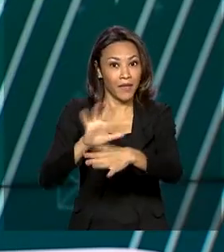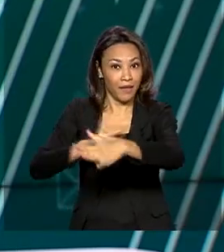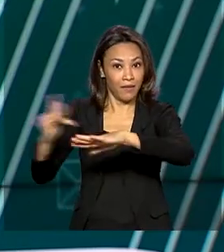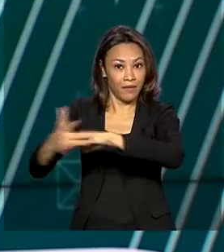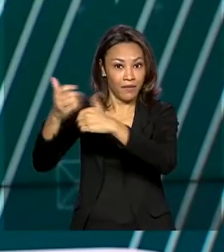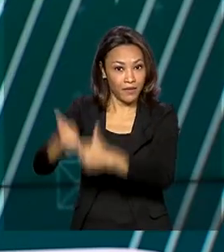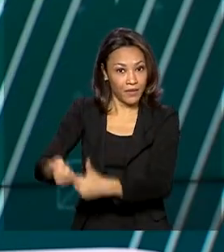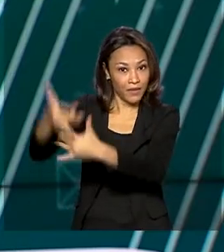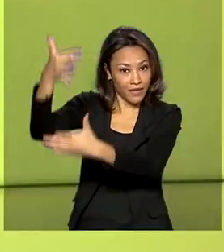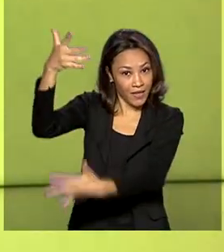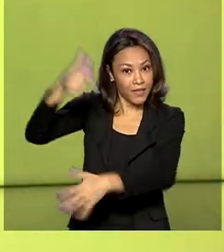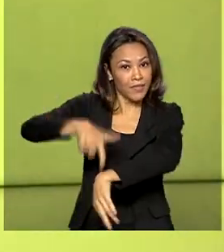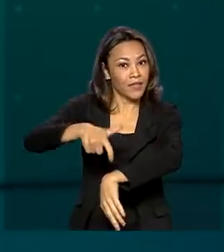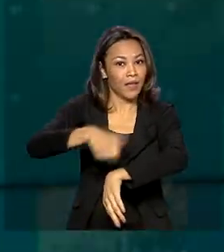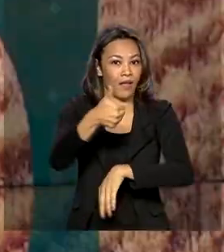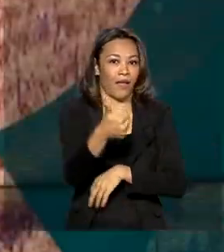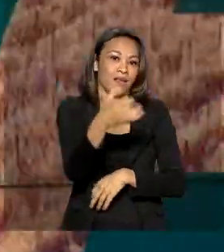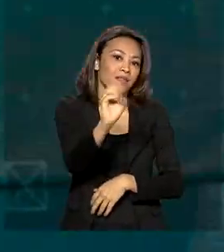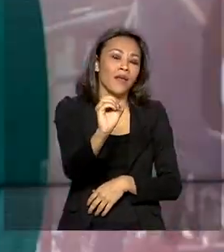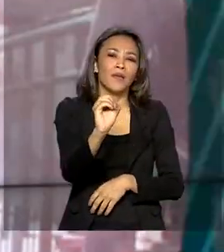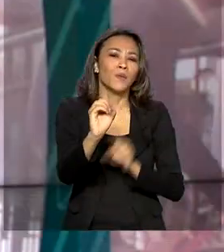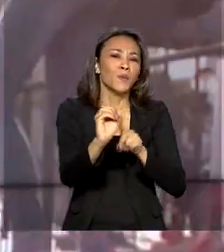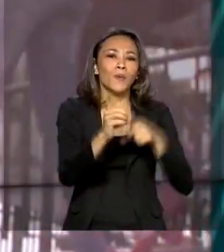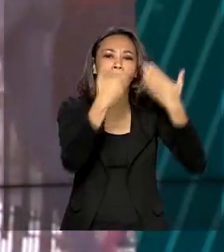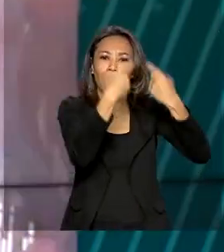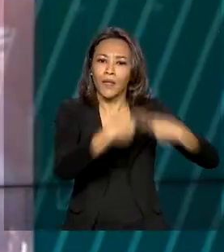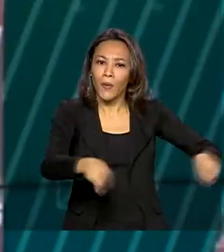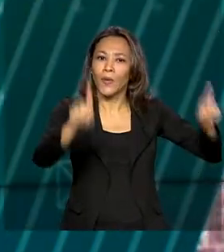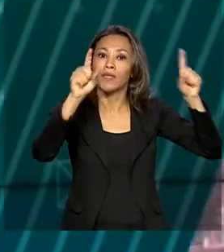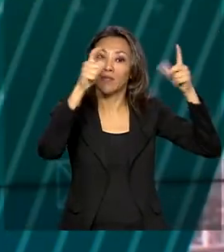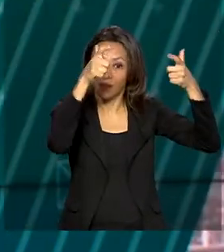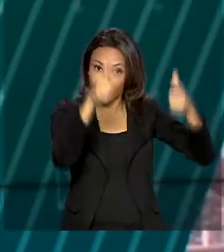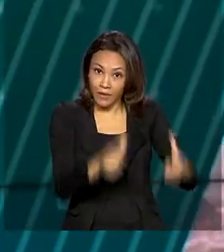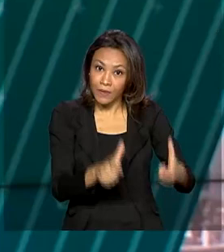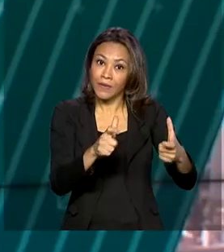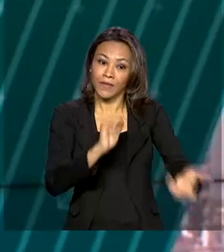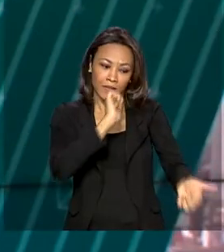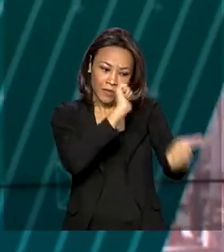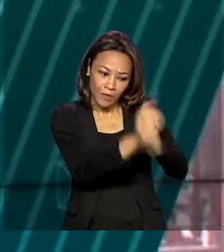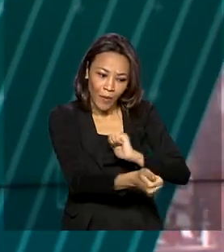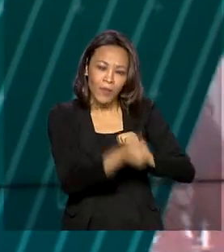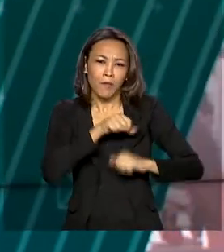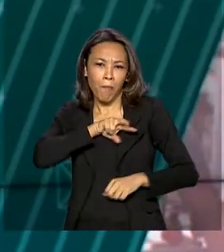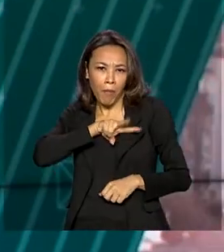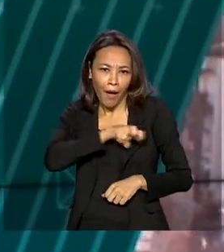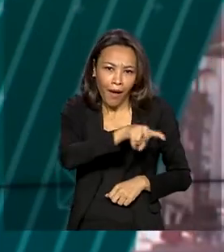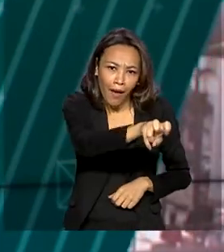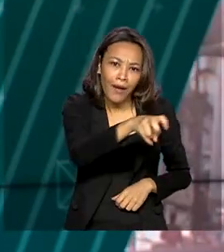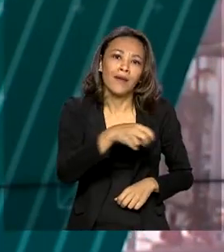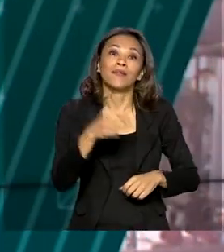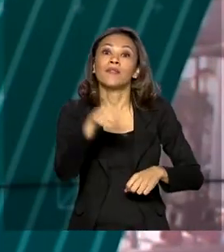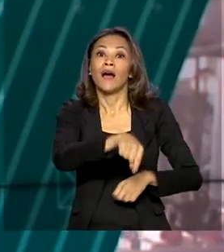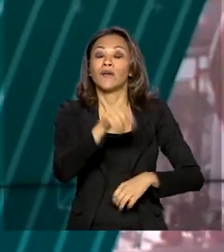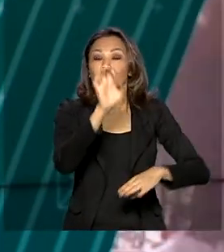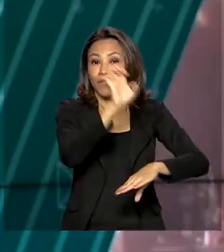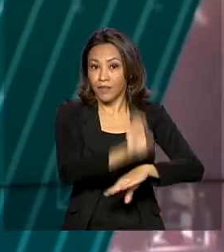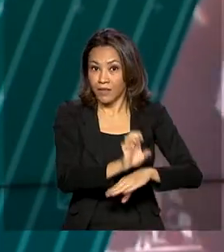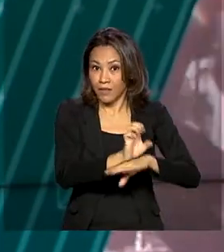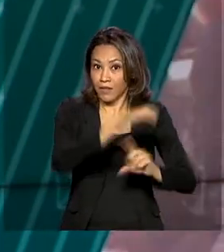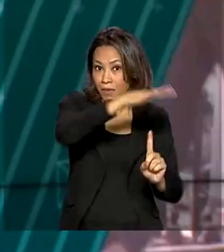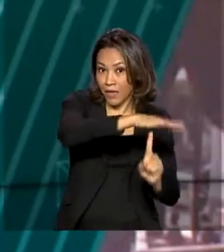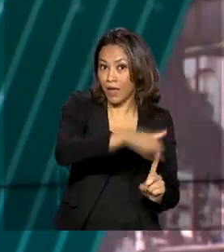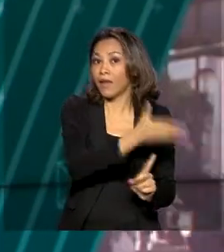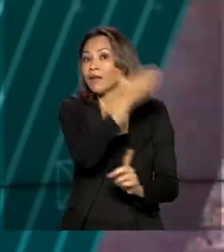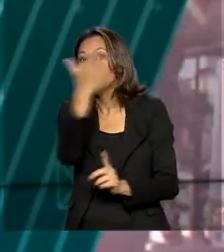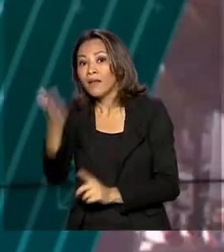sociais. Às 10 horas, tem a inauguração do Centro Nacional de Treinamento de Atletismo em Cascavel e à tarde, às 2